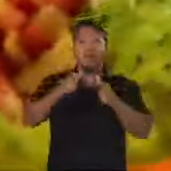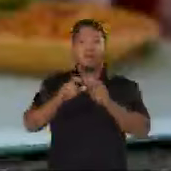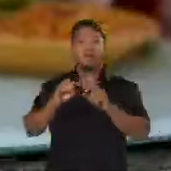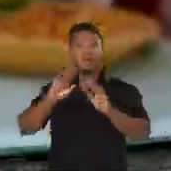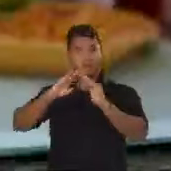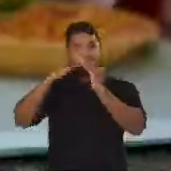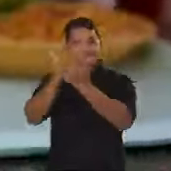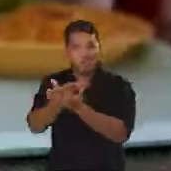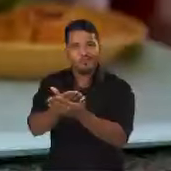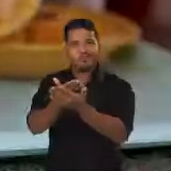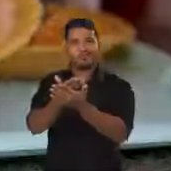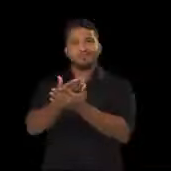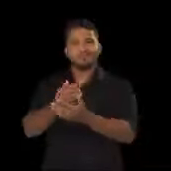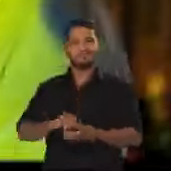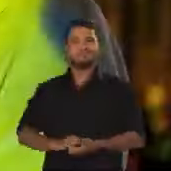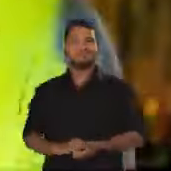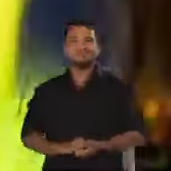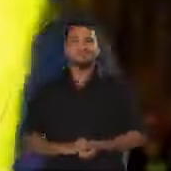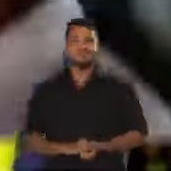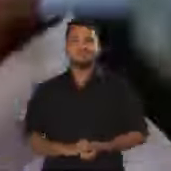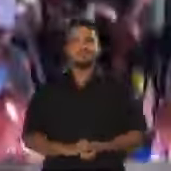locais para merenda escolar.